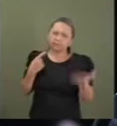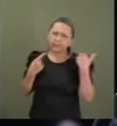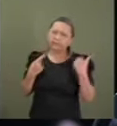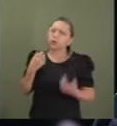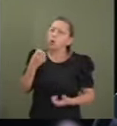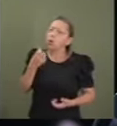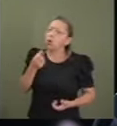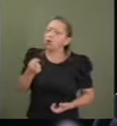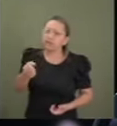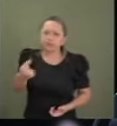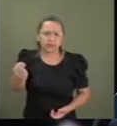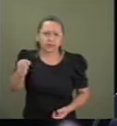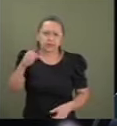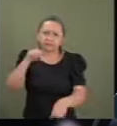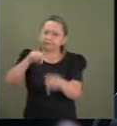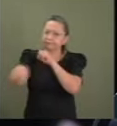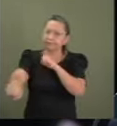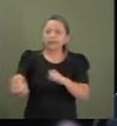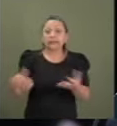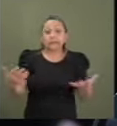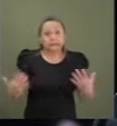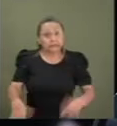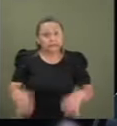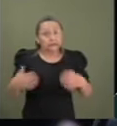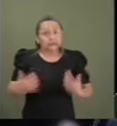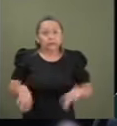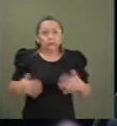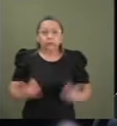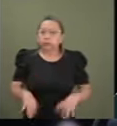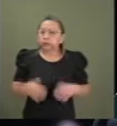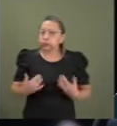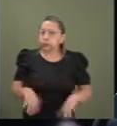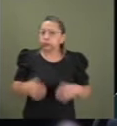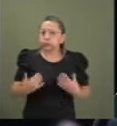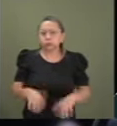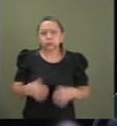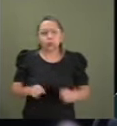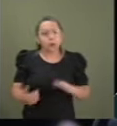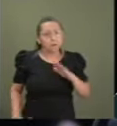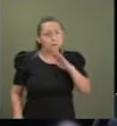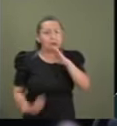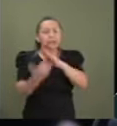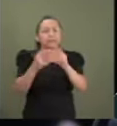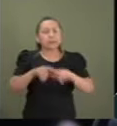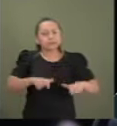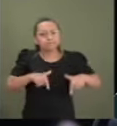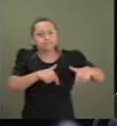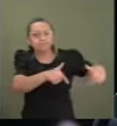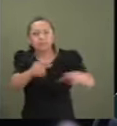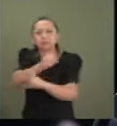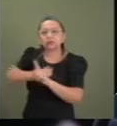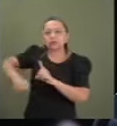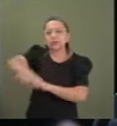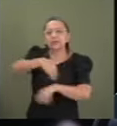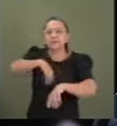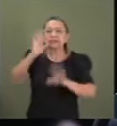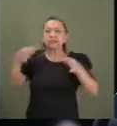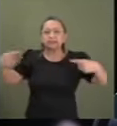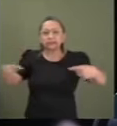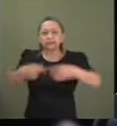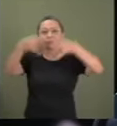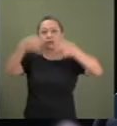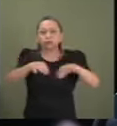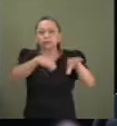assassinados. Pagaram o preço máximo pela busca de uma sociedade mais justa e